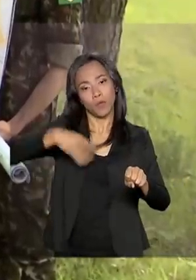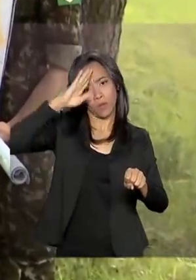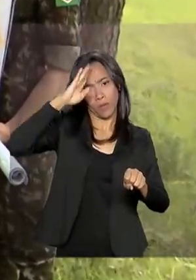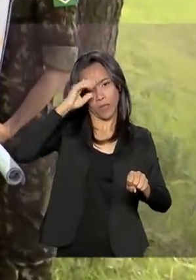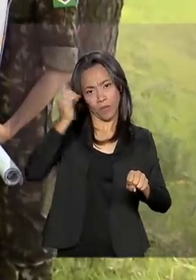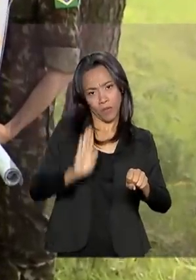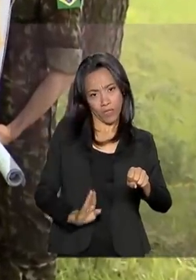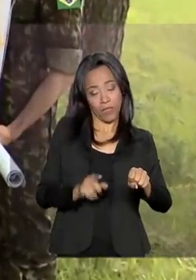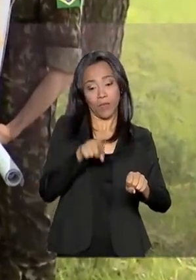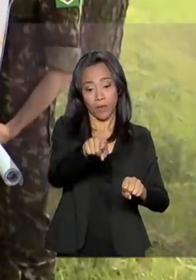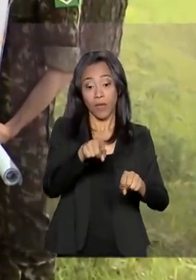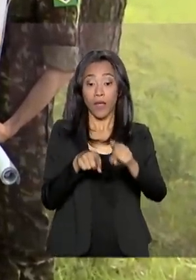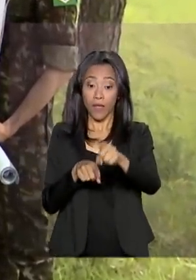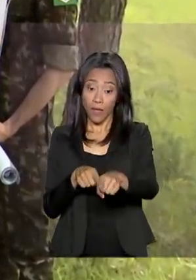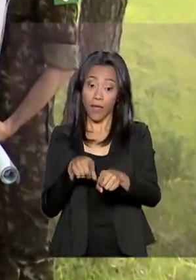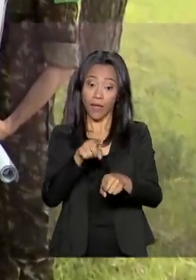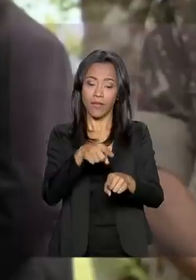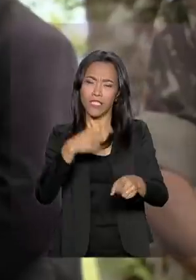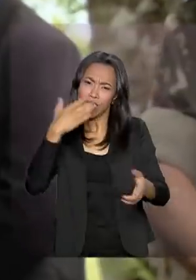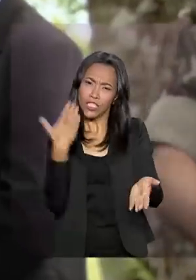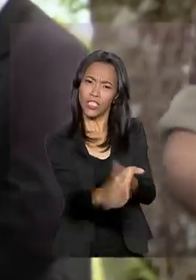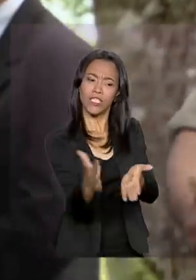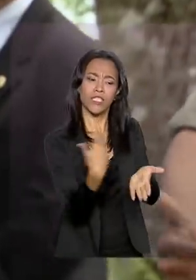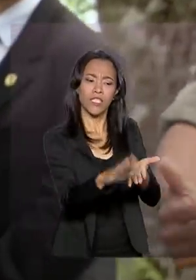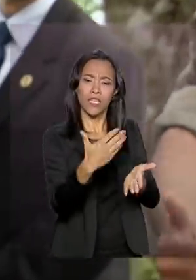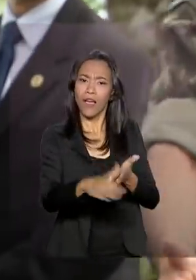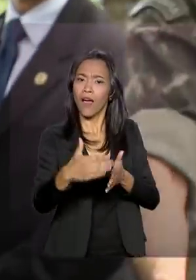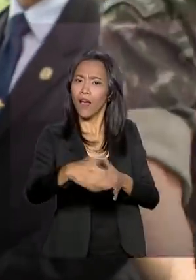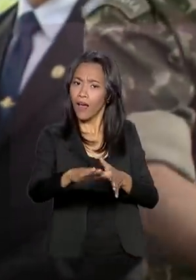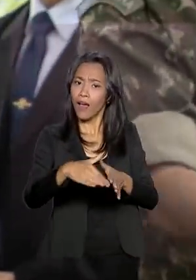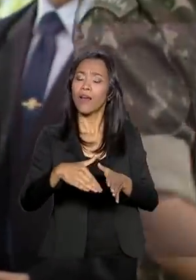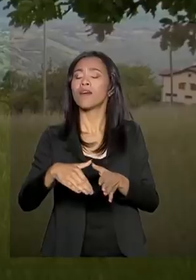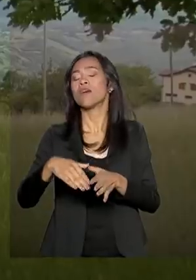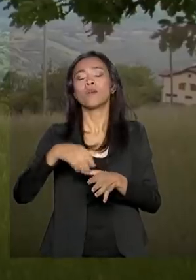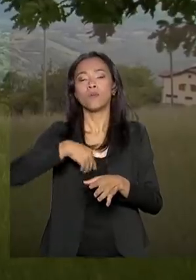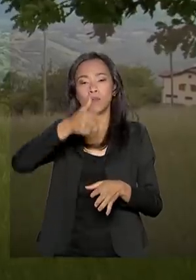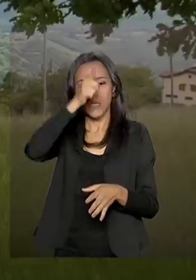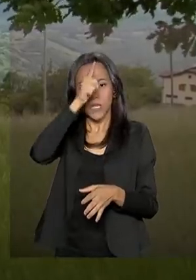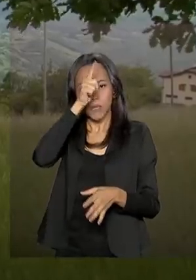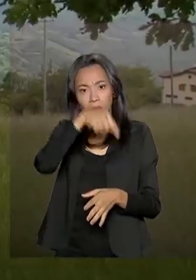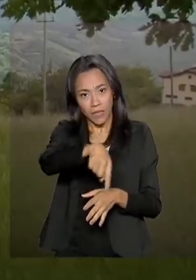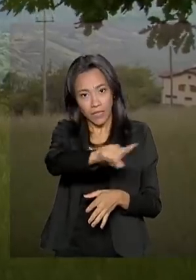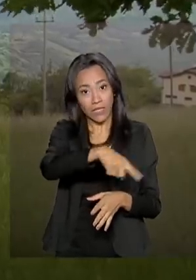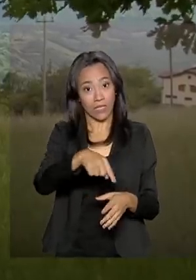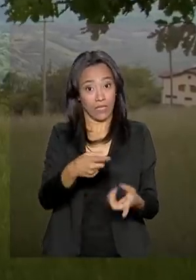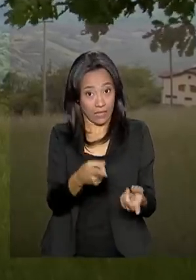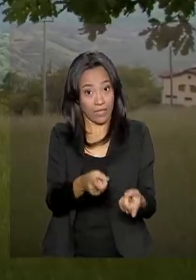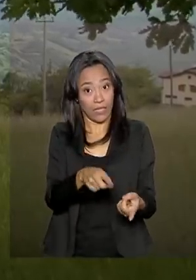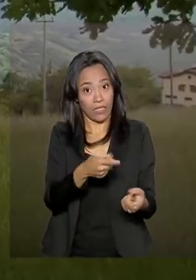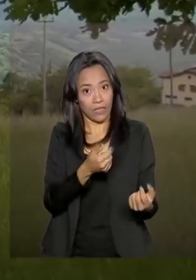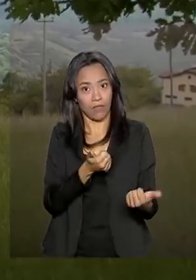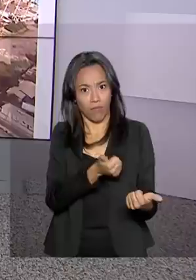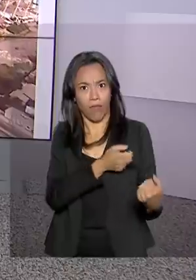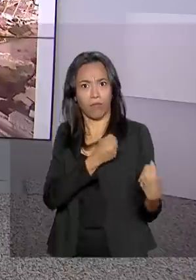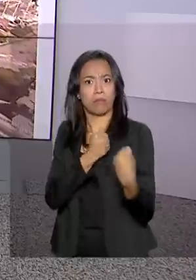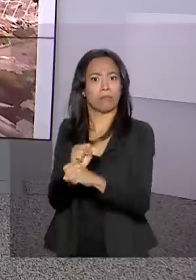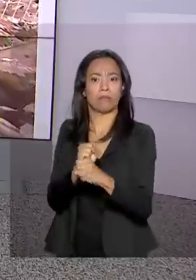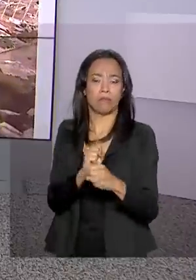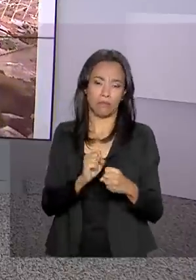do Brasil foi desalojar os alemães do local, até então considerado impenetrável e bem defendido.